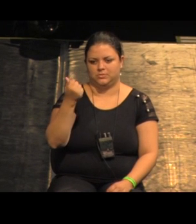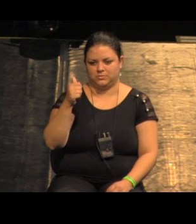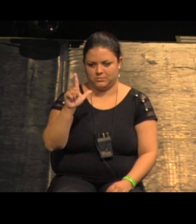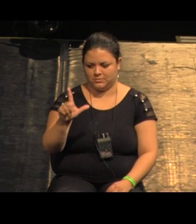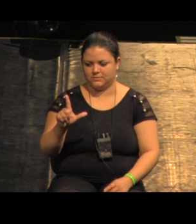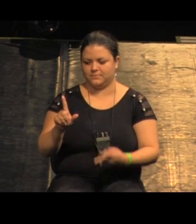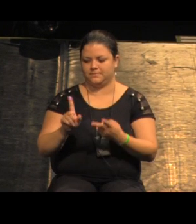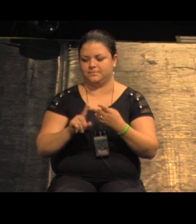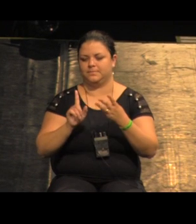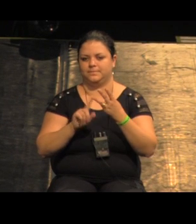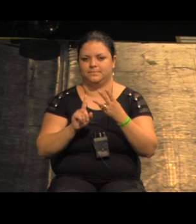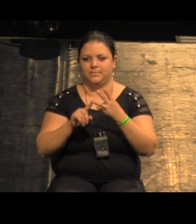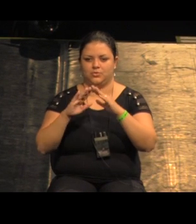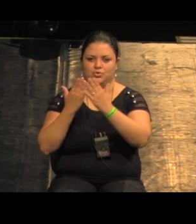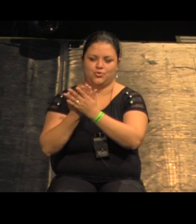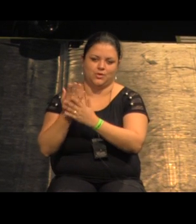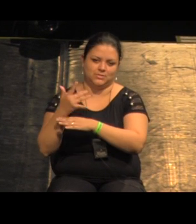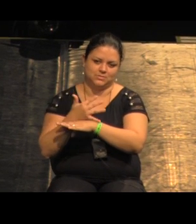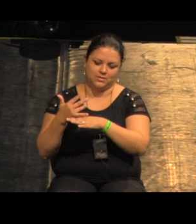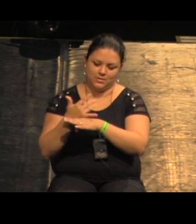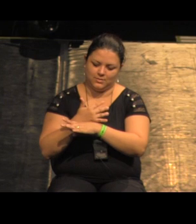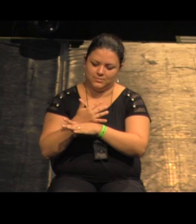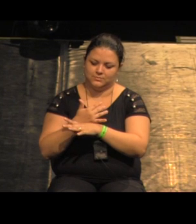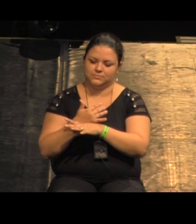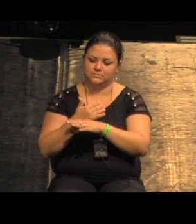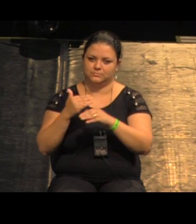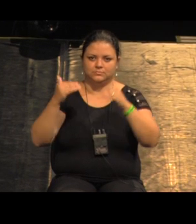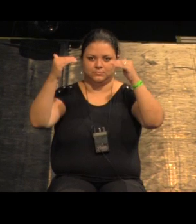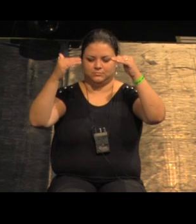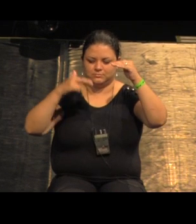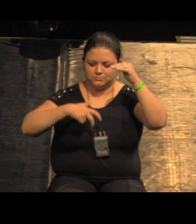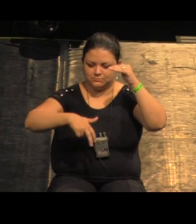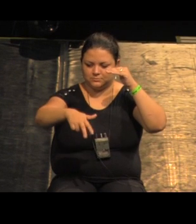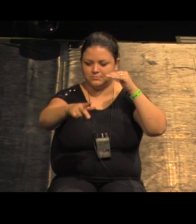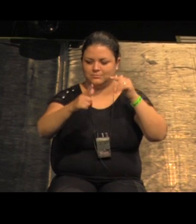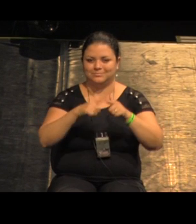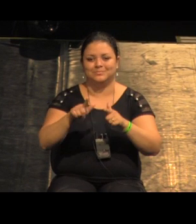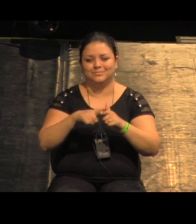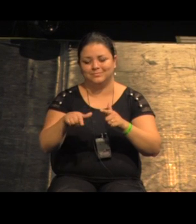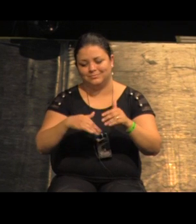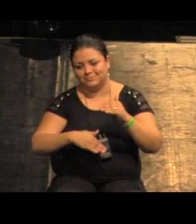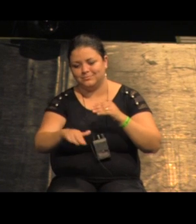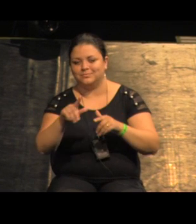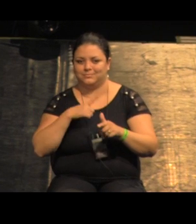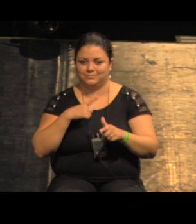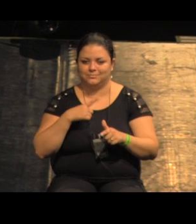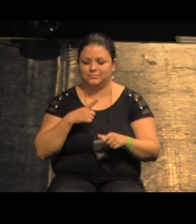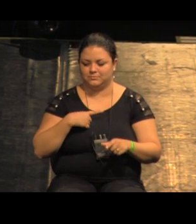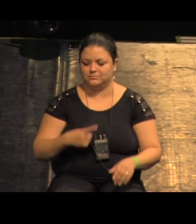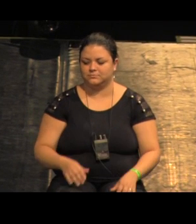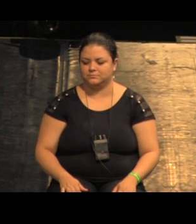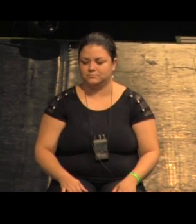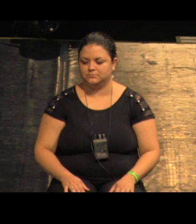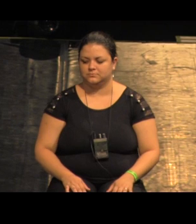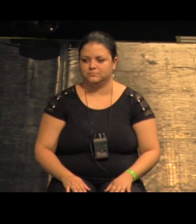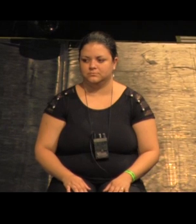conhece bem escola da cidade está ali o elevado os problemas que o elevado provoca essa